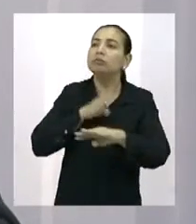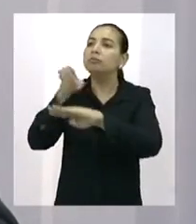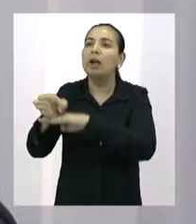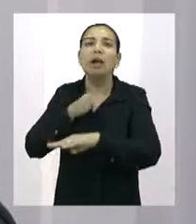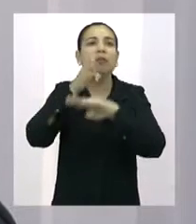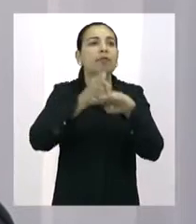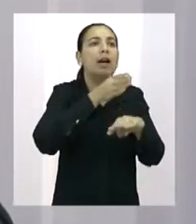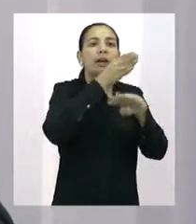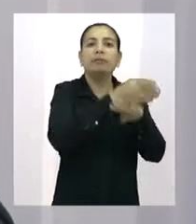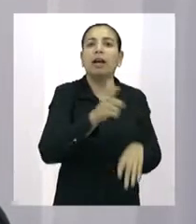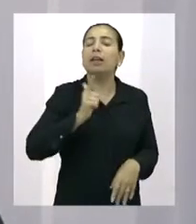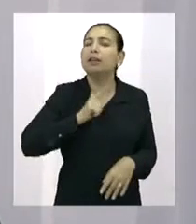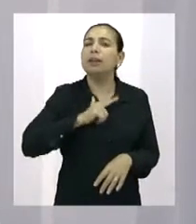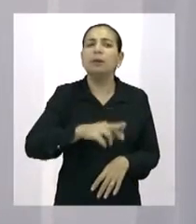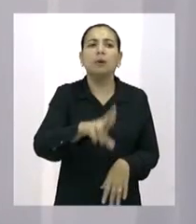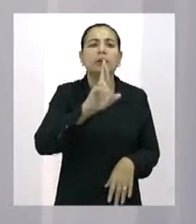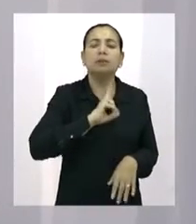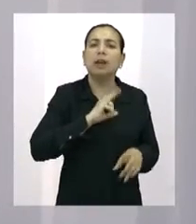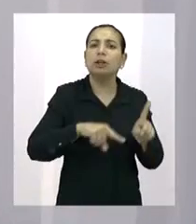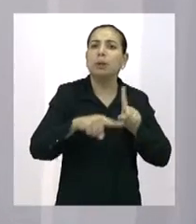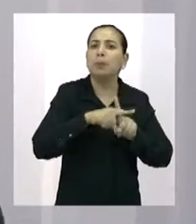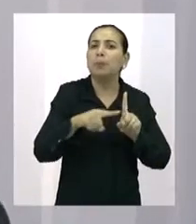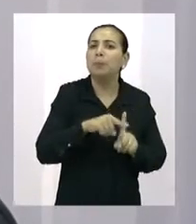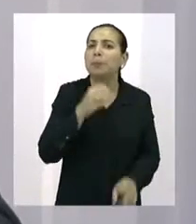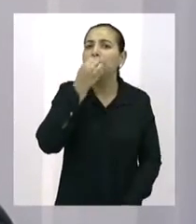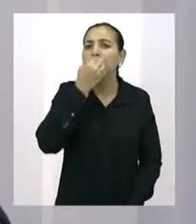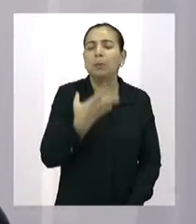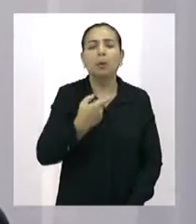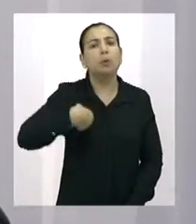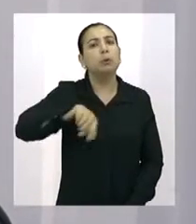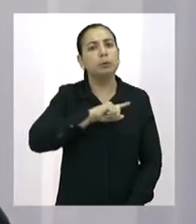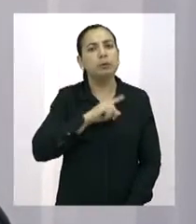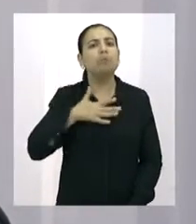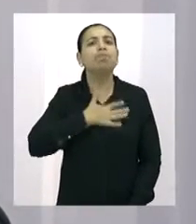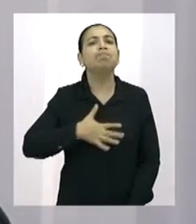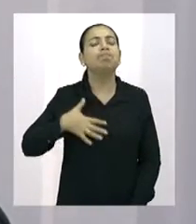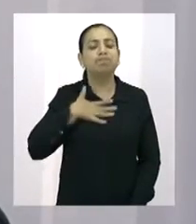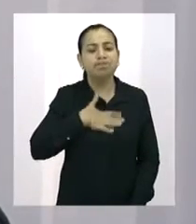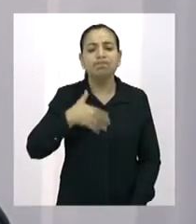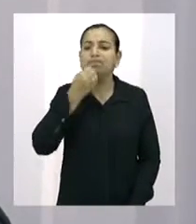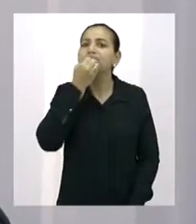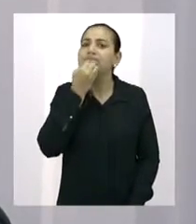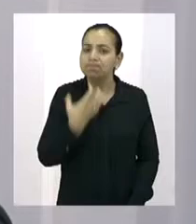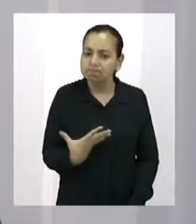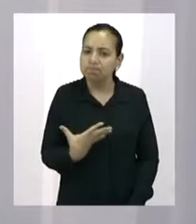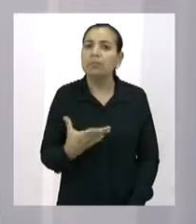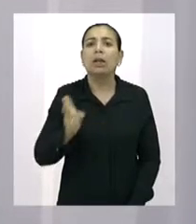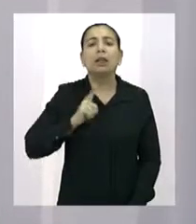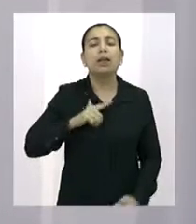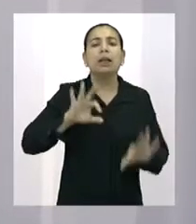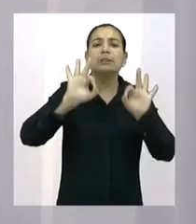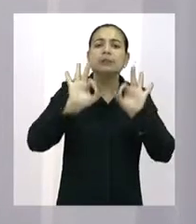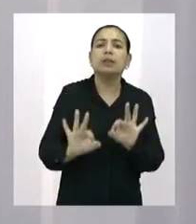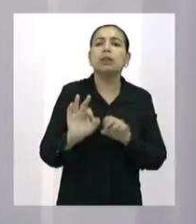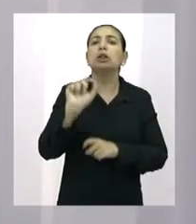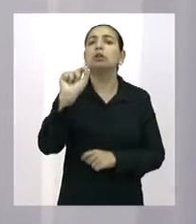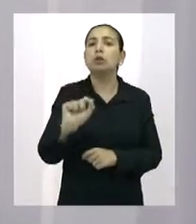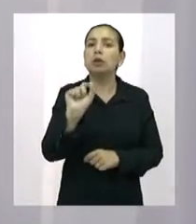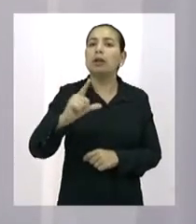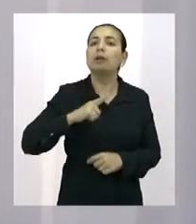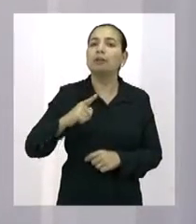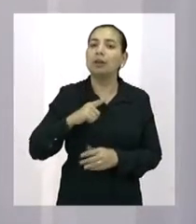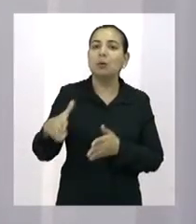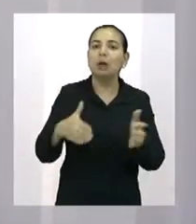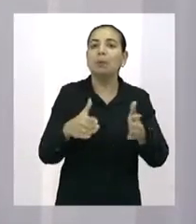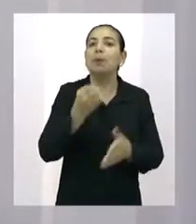tendo um resultado fantástico. Estamos muito animados e estamos tendo a certeza que estamos no caminho correto,